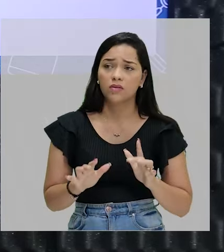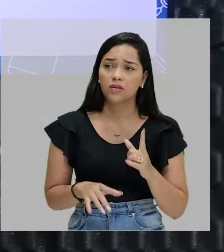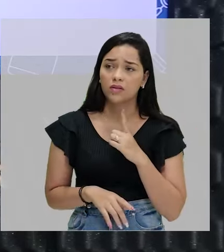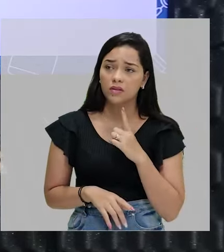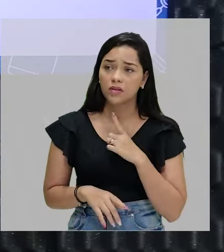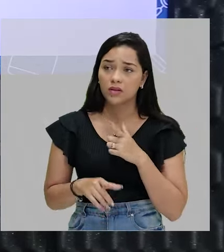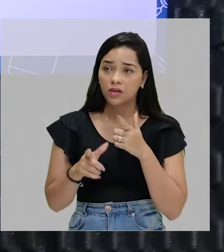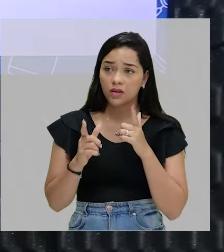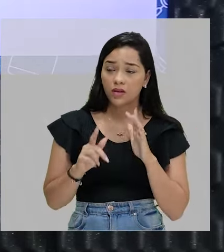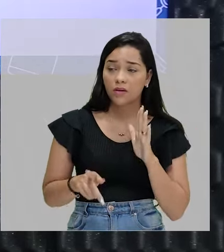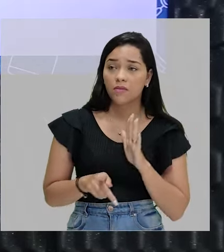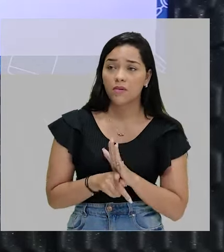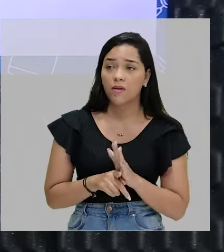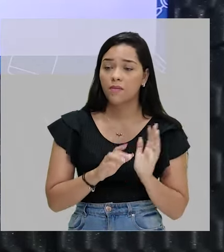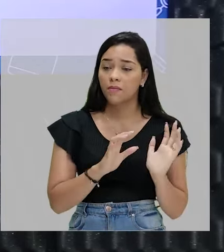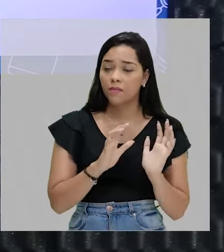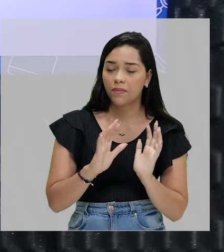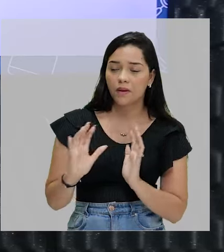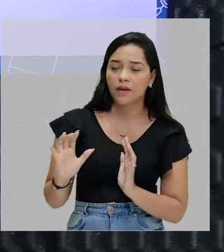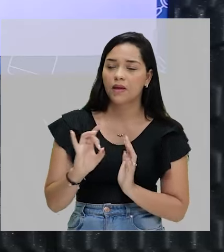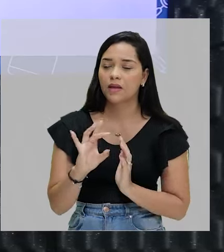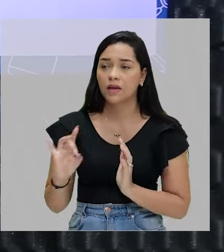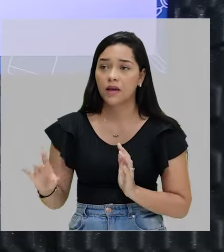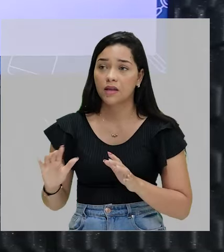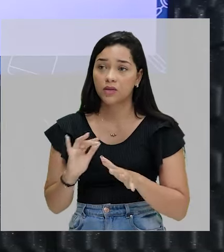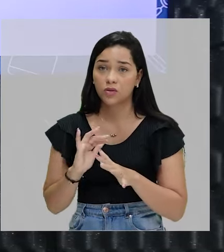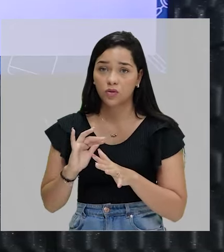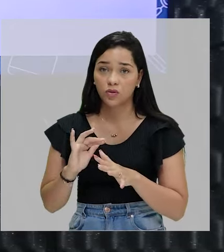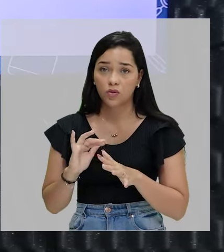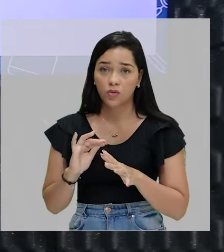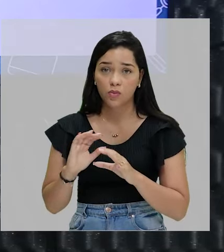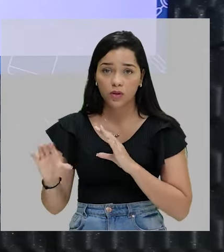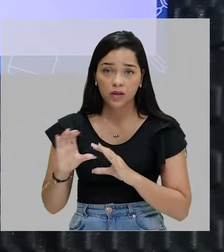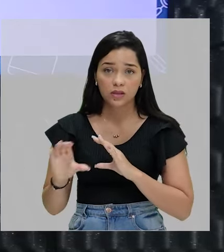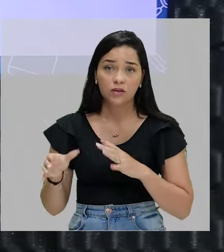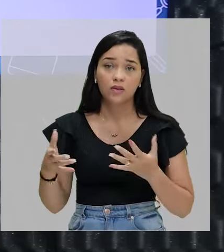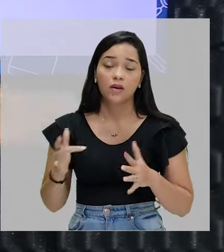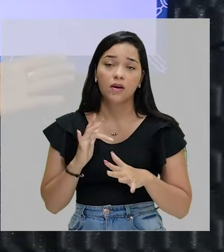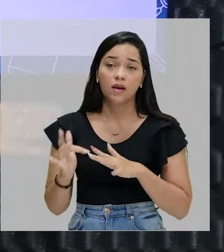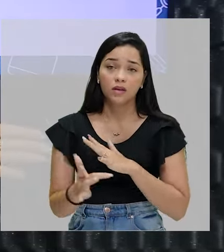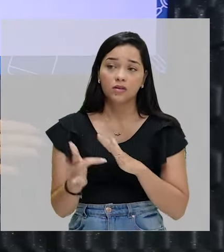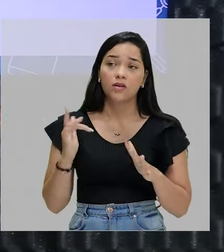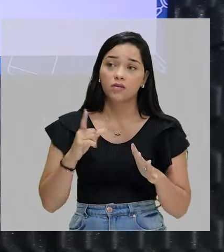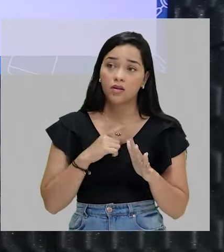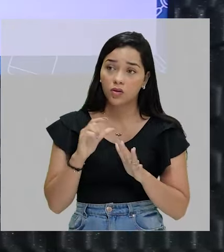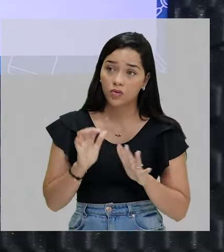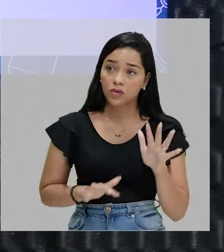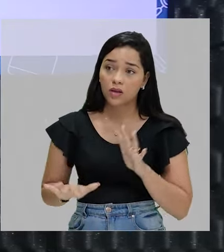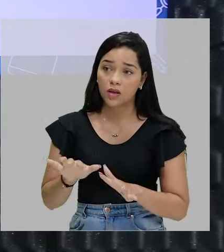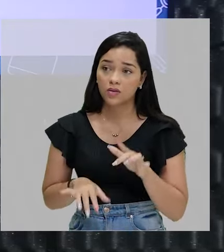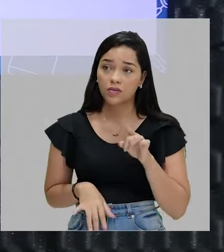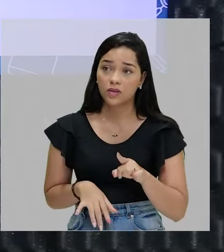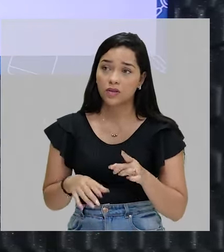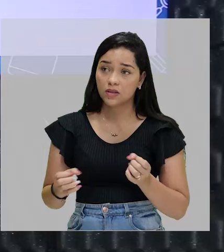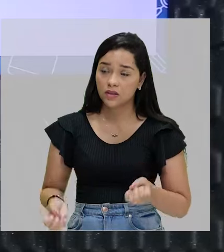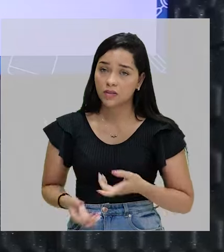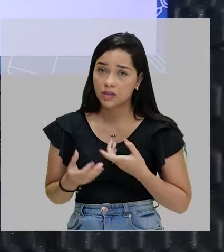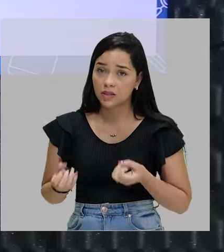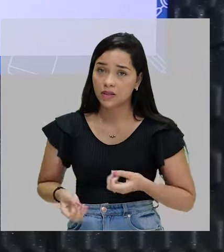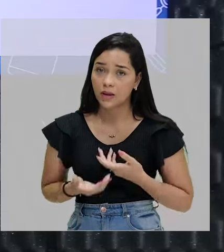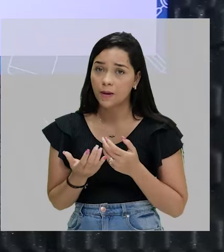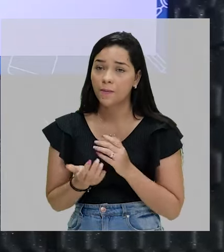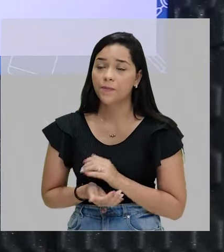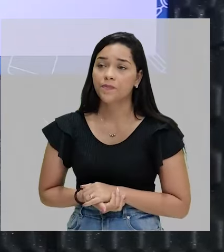gente, uma linguagem específica para cada meio de comunicação atualmente. Então, rede social, tome muito cuidado na hora de você se expressar, tá bom?